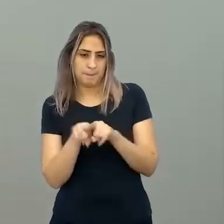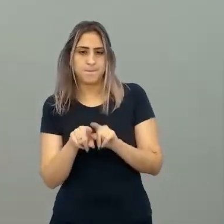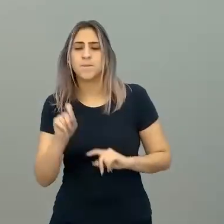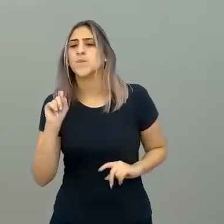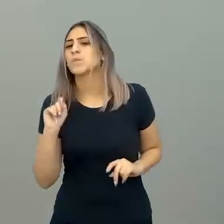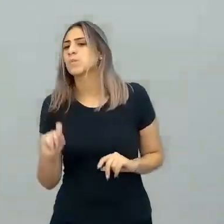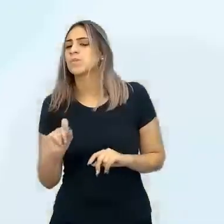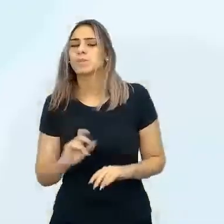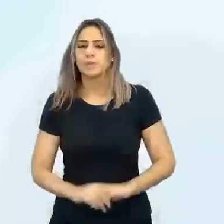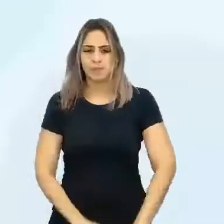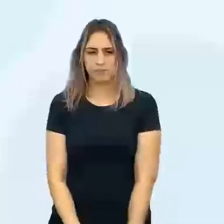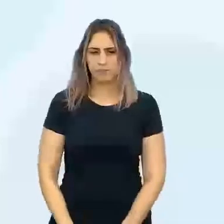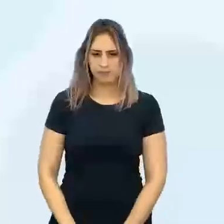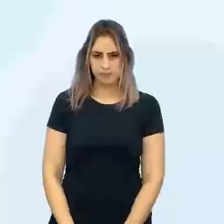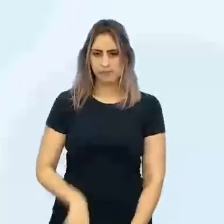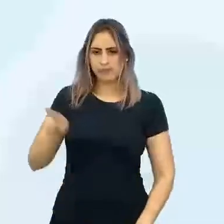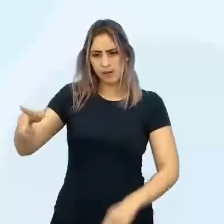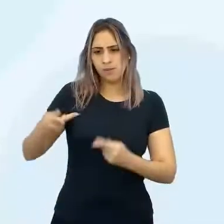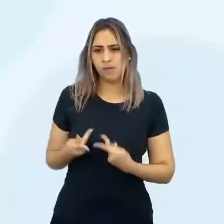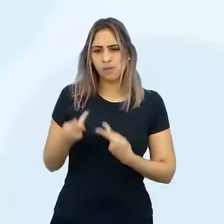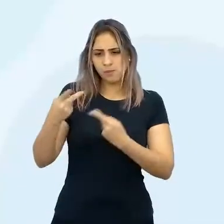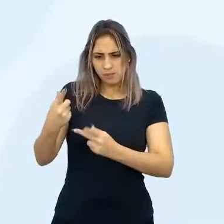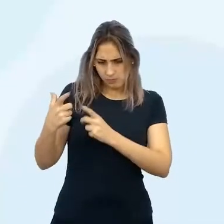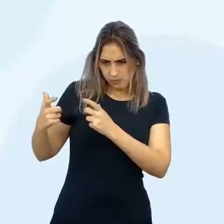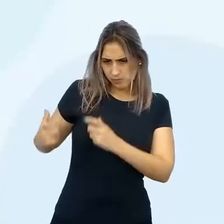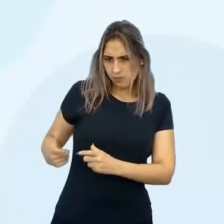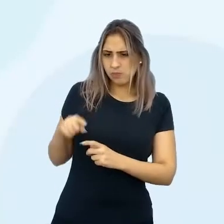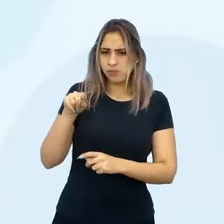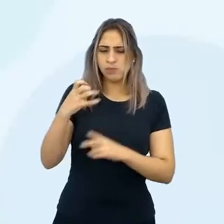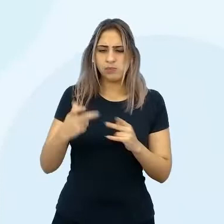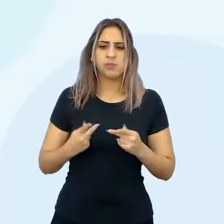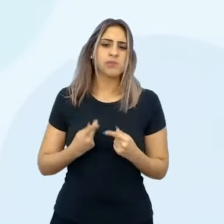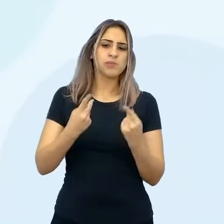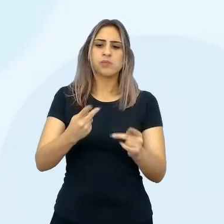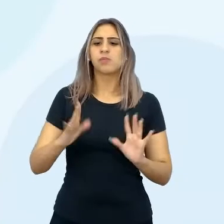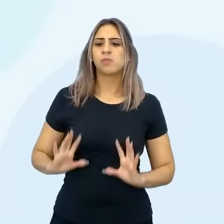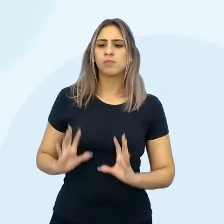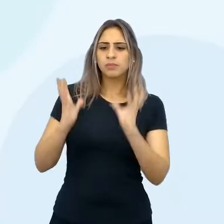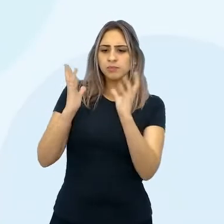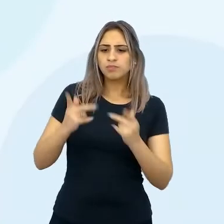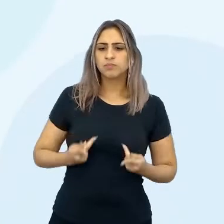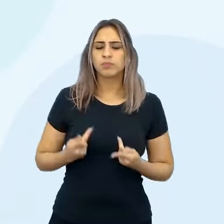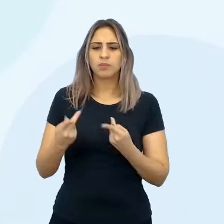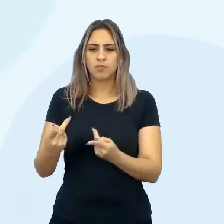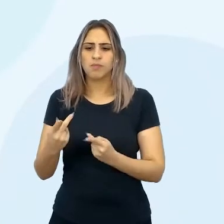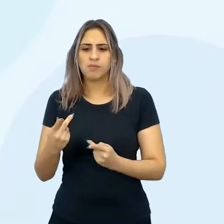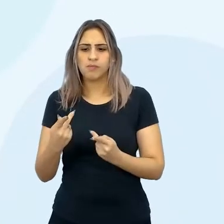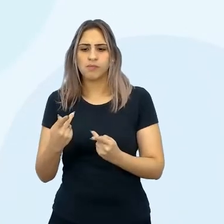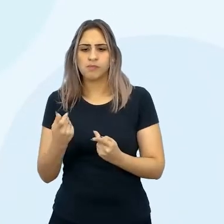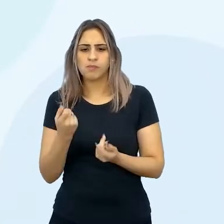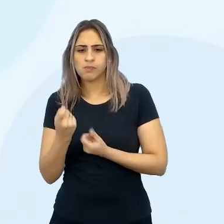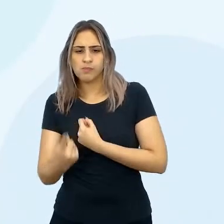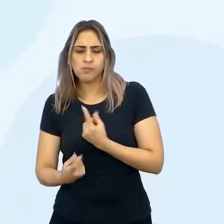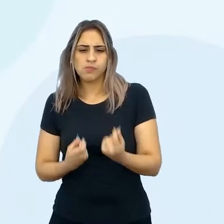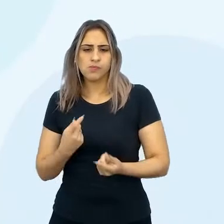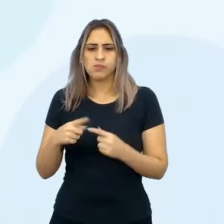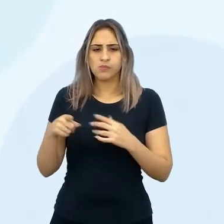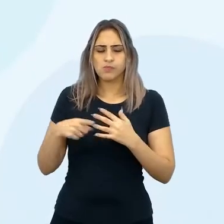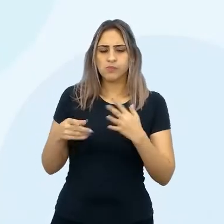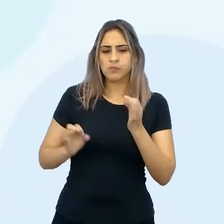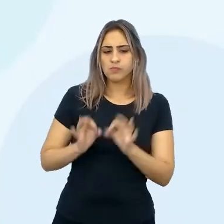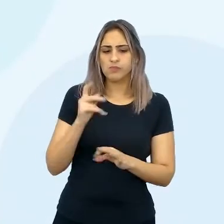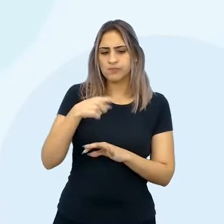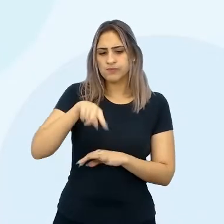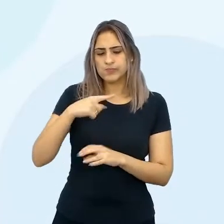você vai visitar algum lugar? Você quer visitar uma festa? visitar algum ponto jurídico da sua